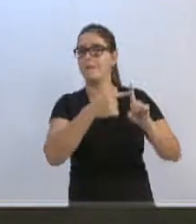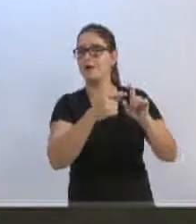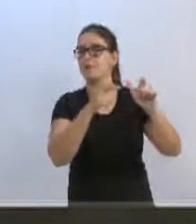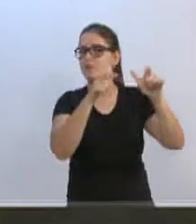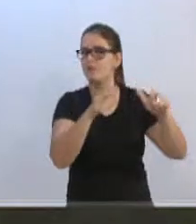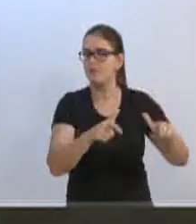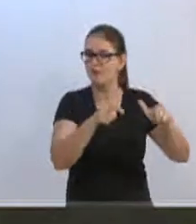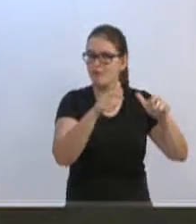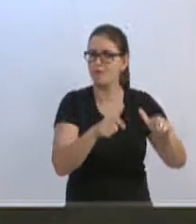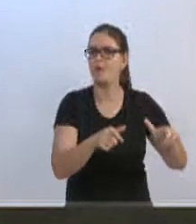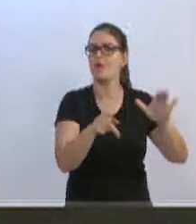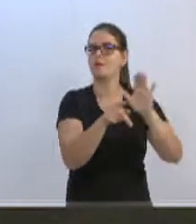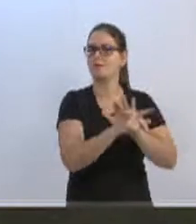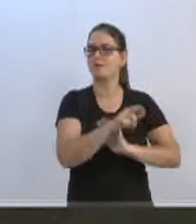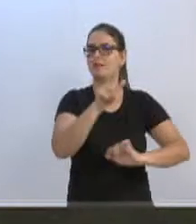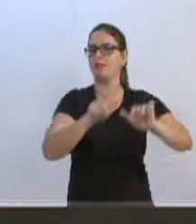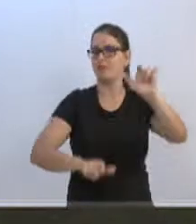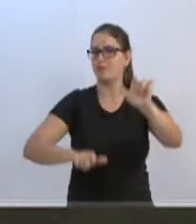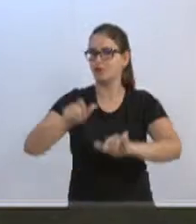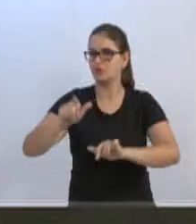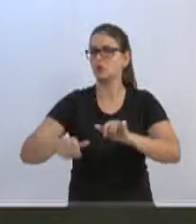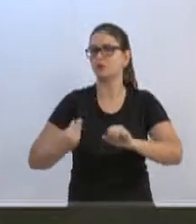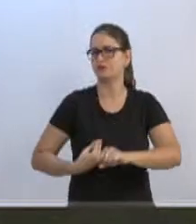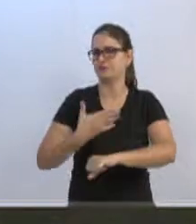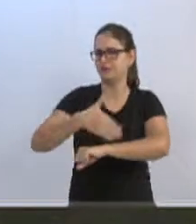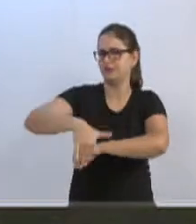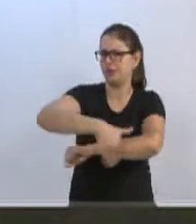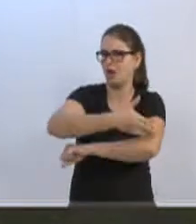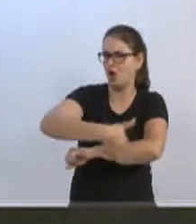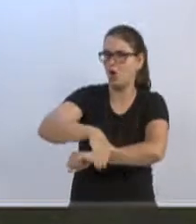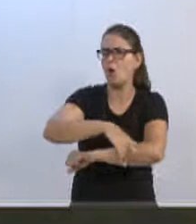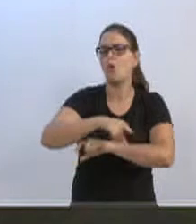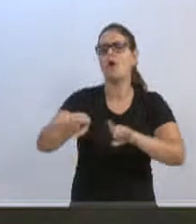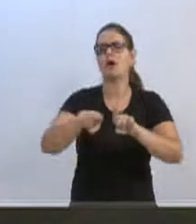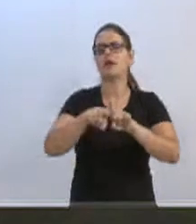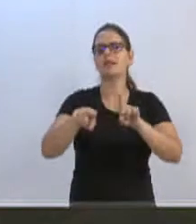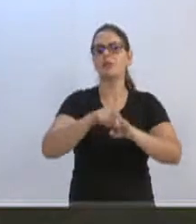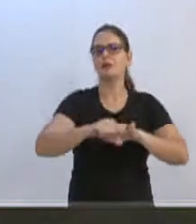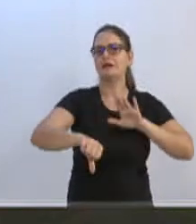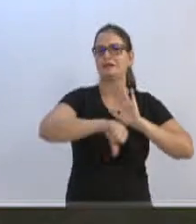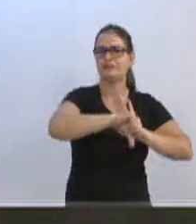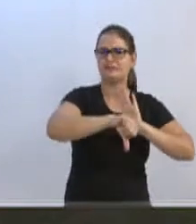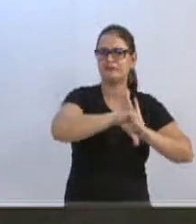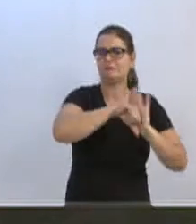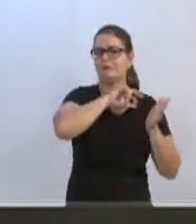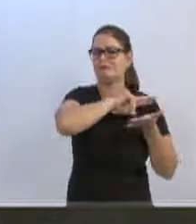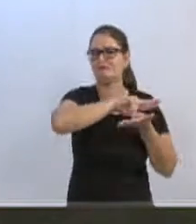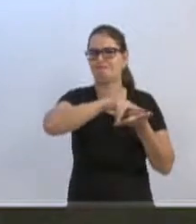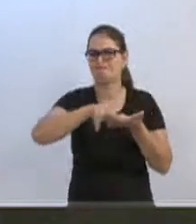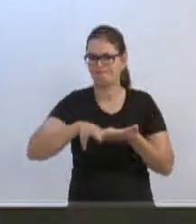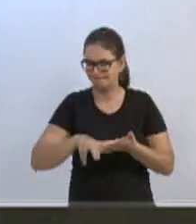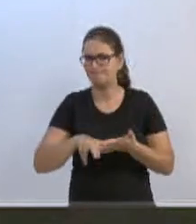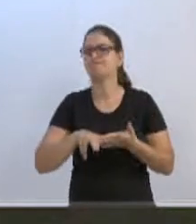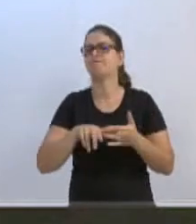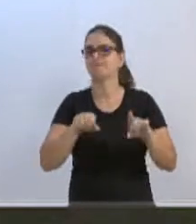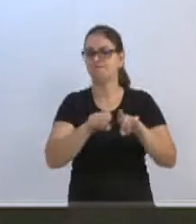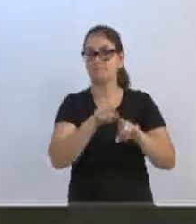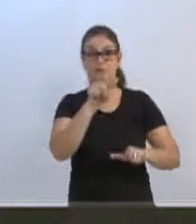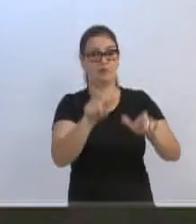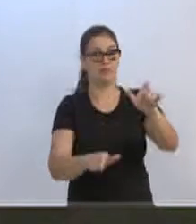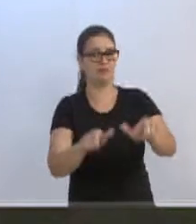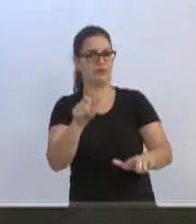para as pessoas da rua, para os bandidos, para as pessoas que são